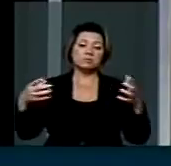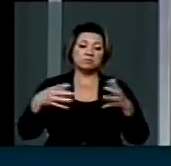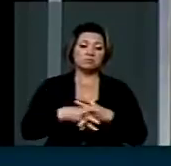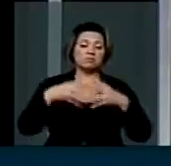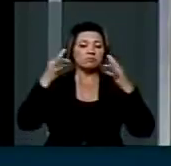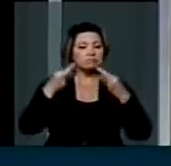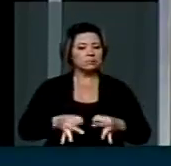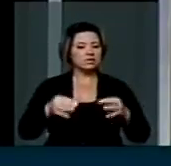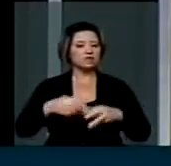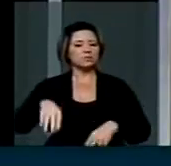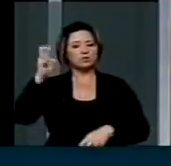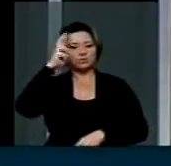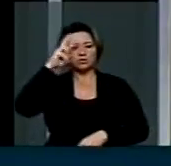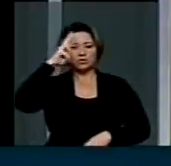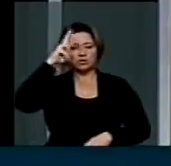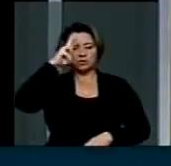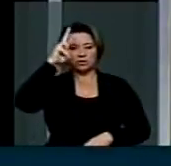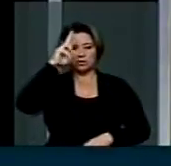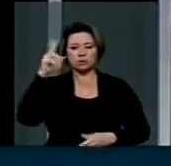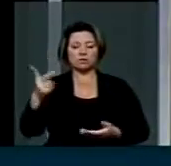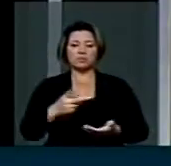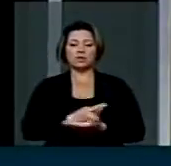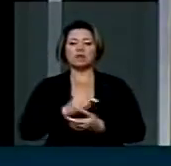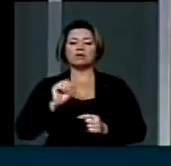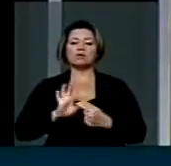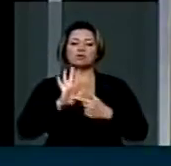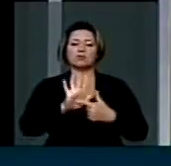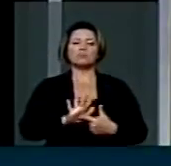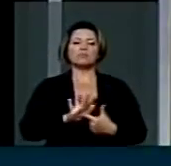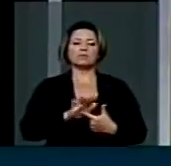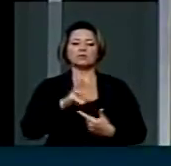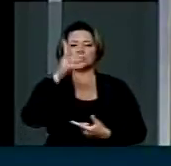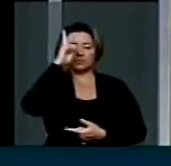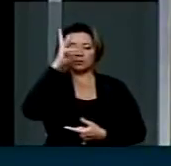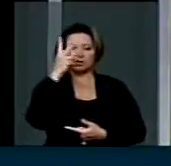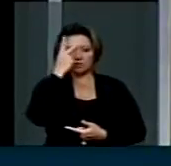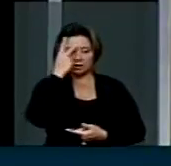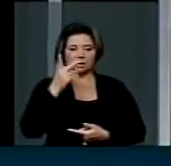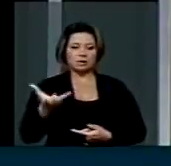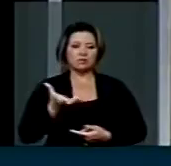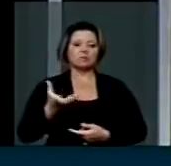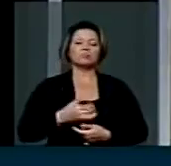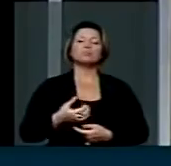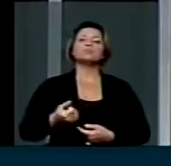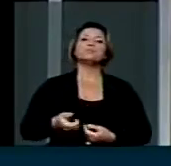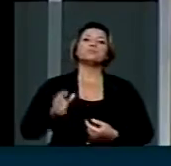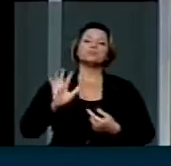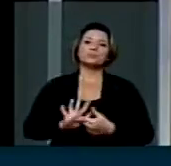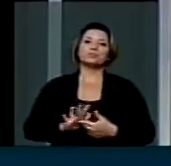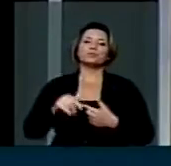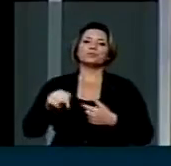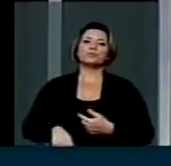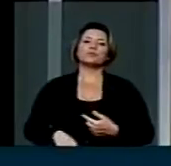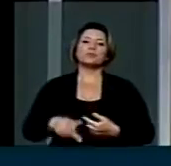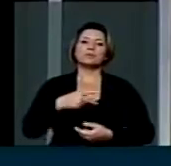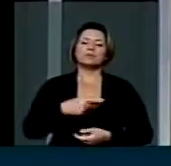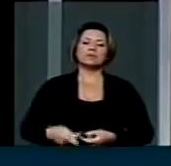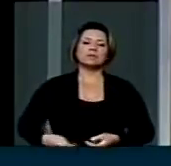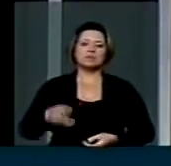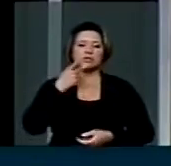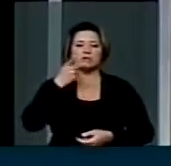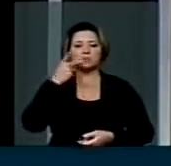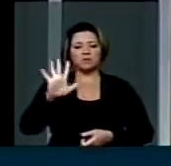justo com a história, porque é exatamente o contrário disso. E eu quero, Sr. Presidente, então, dar como